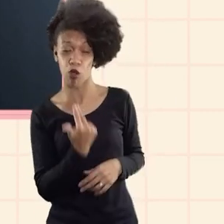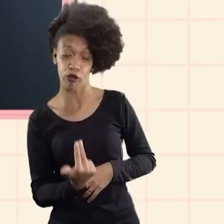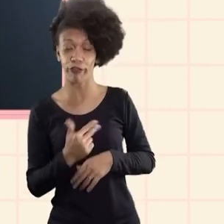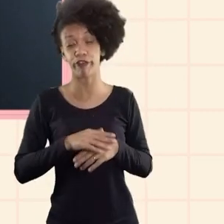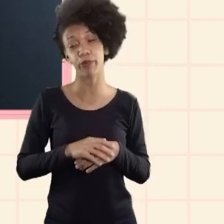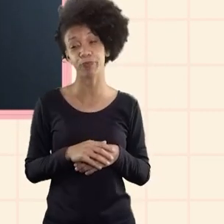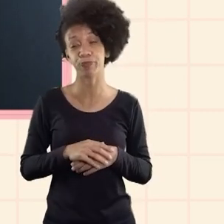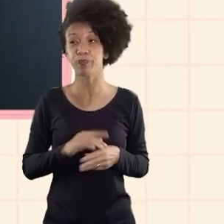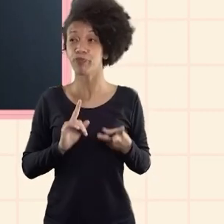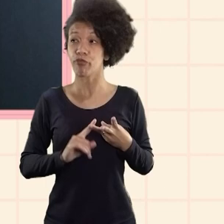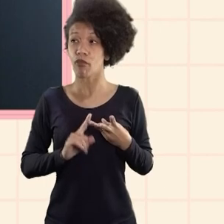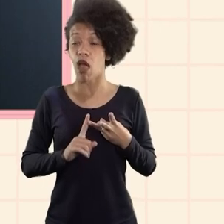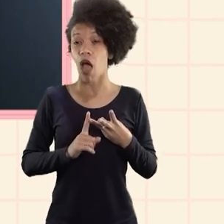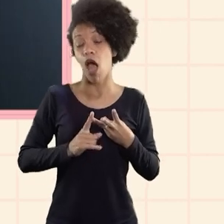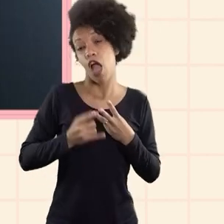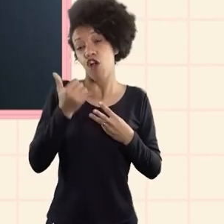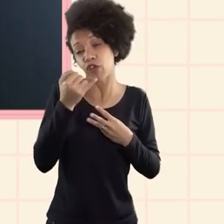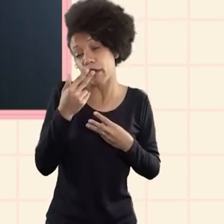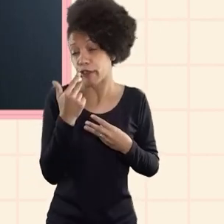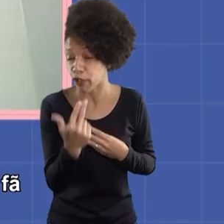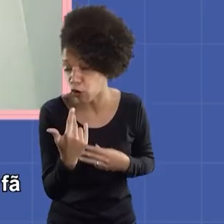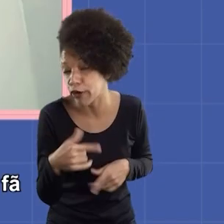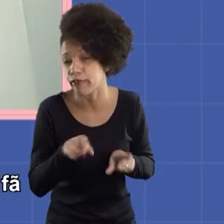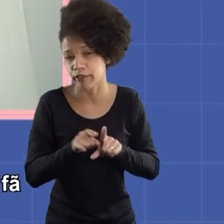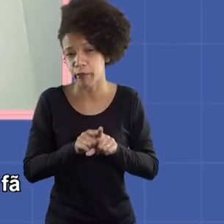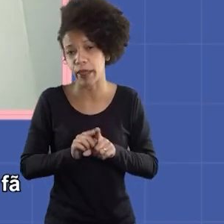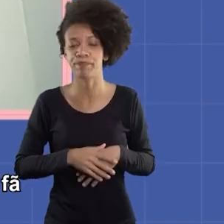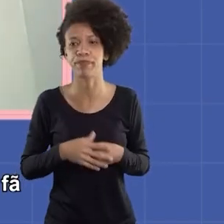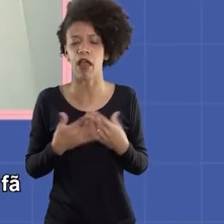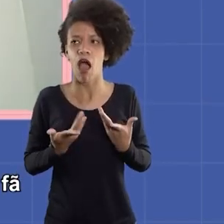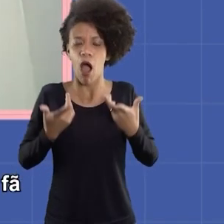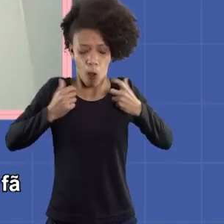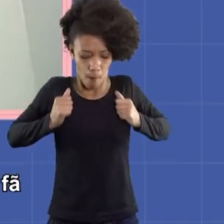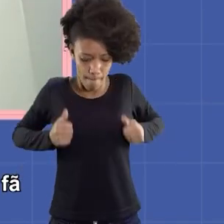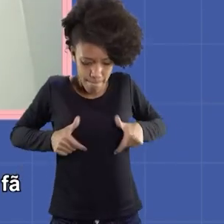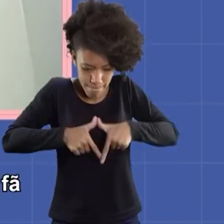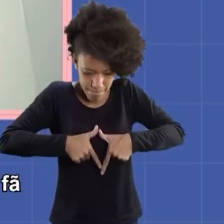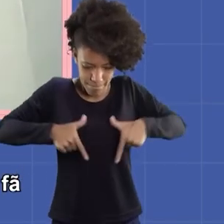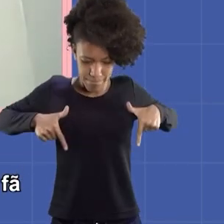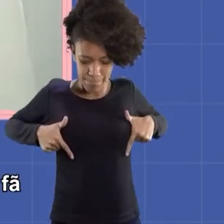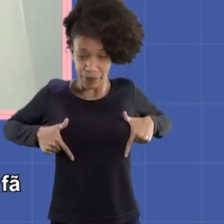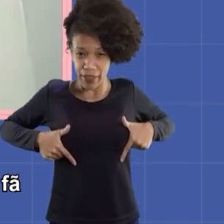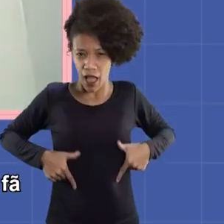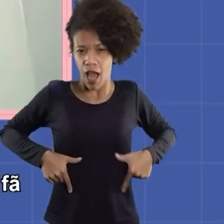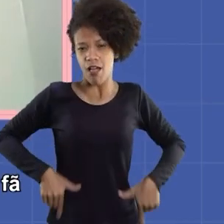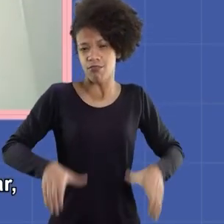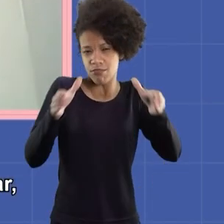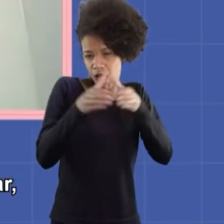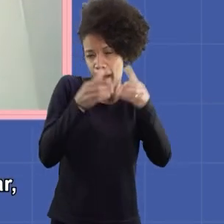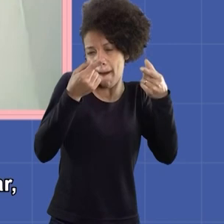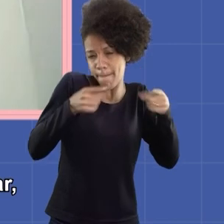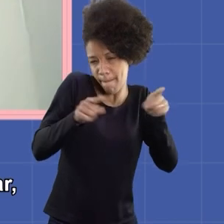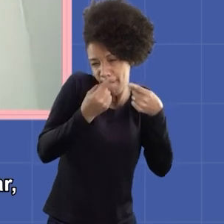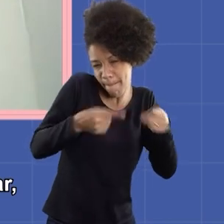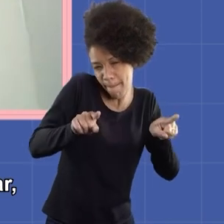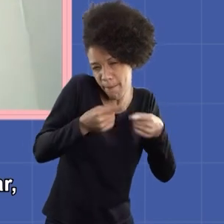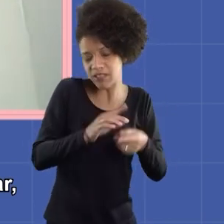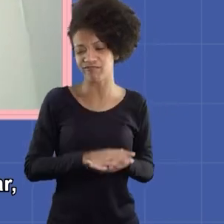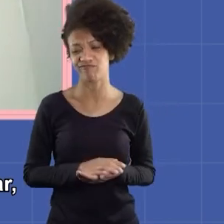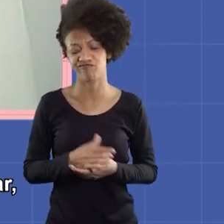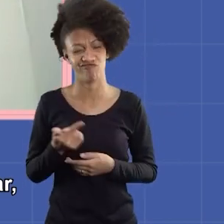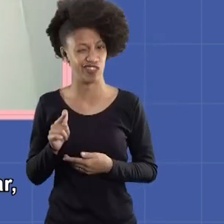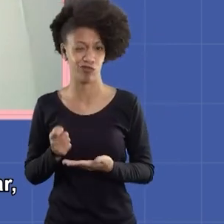eu já quis comprar uma paleta de canetas foi um moletom da banda na Unic que eu só comprei eu não tinha dinheiro